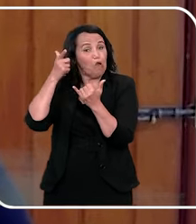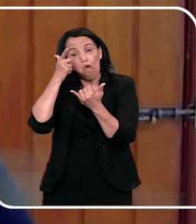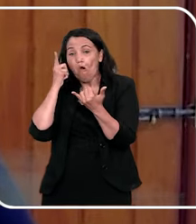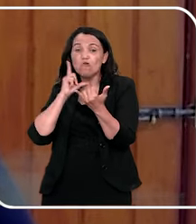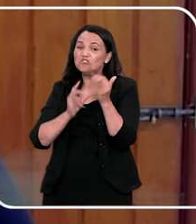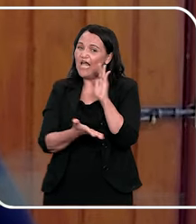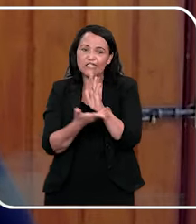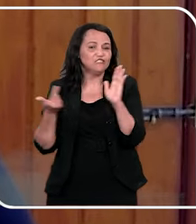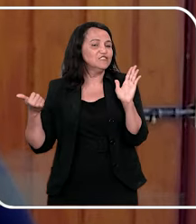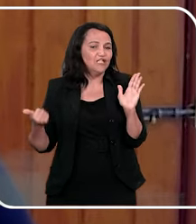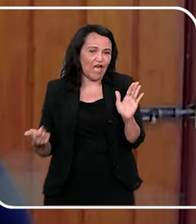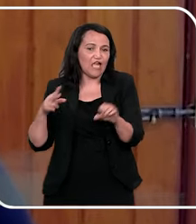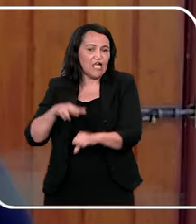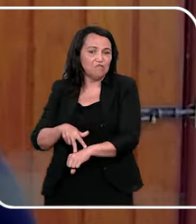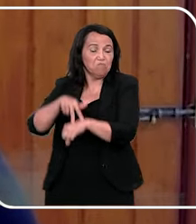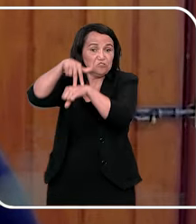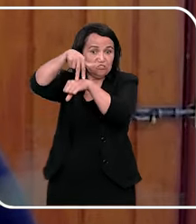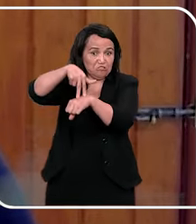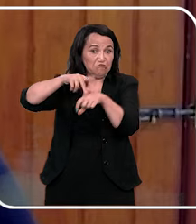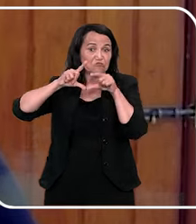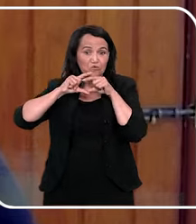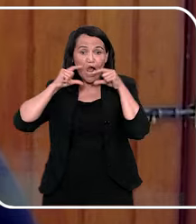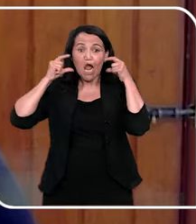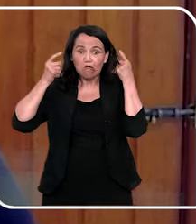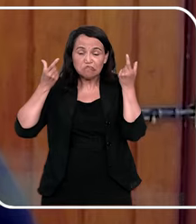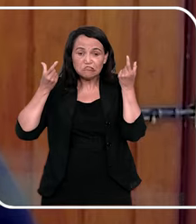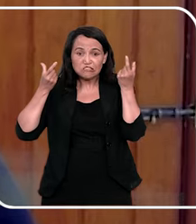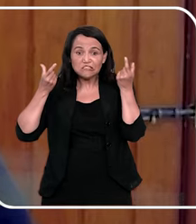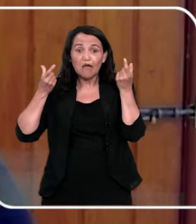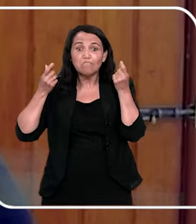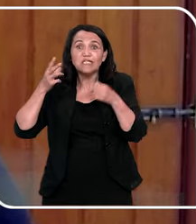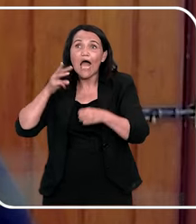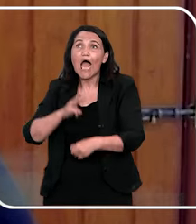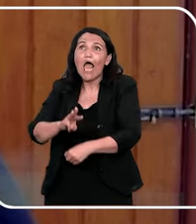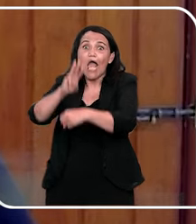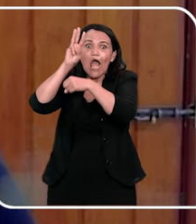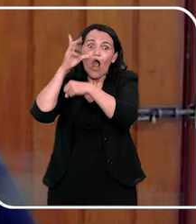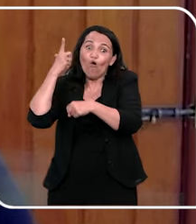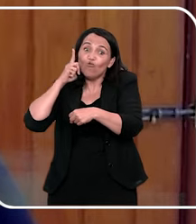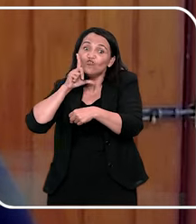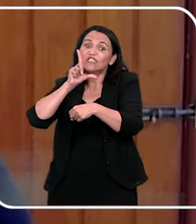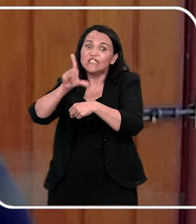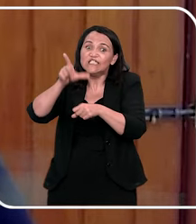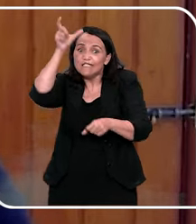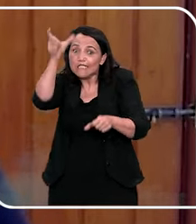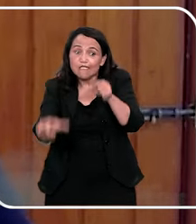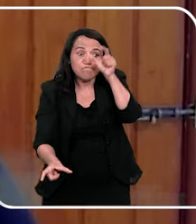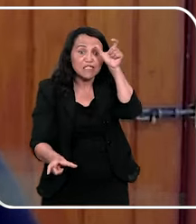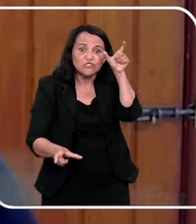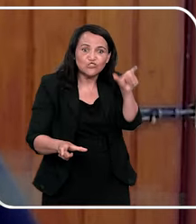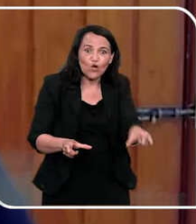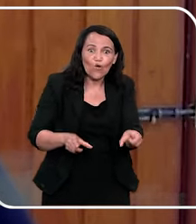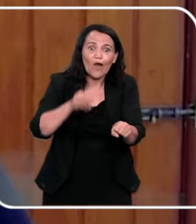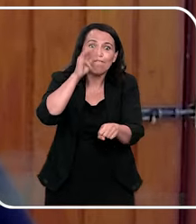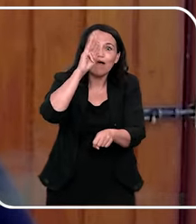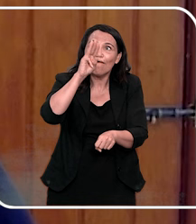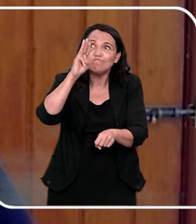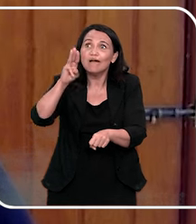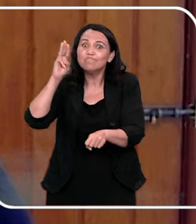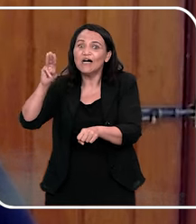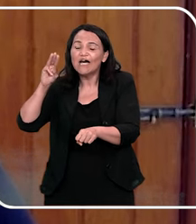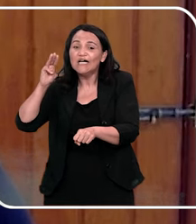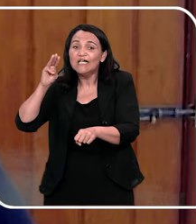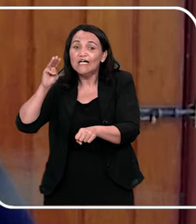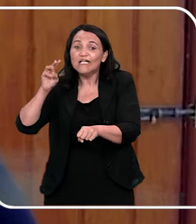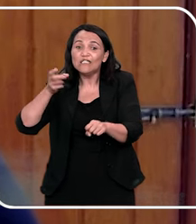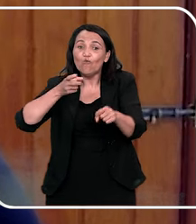exposição ali de uma calcinha, e para fazer uma vitrine para dizer, essa página eu posso entrar em contato com o administrador que eu vou